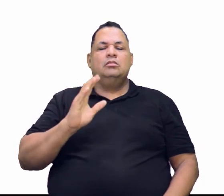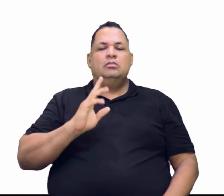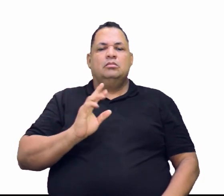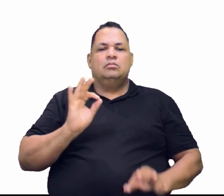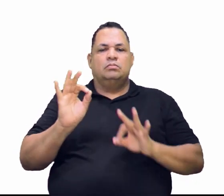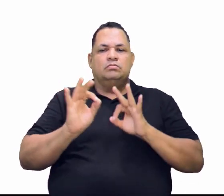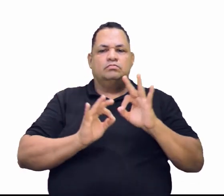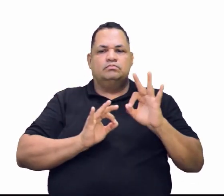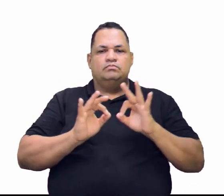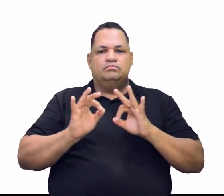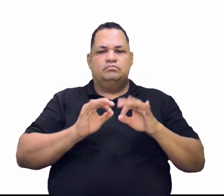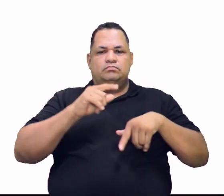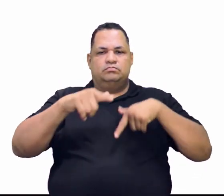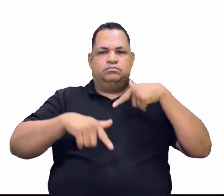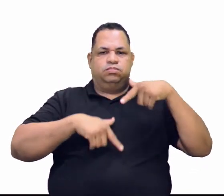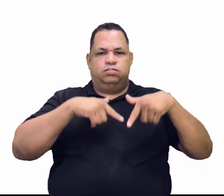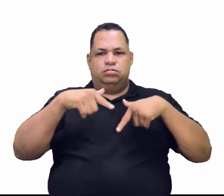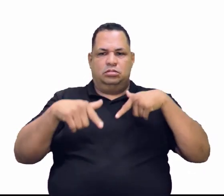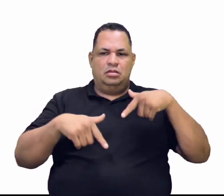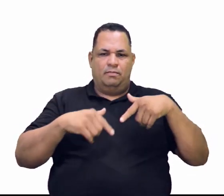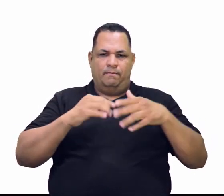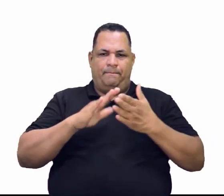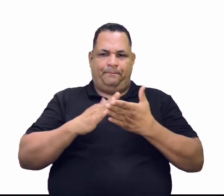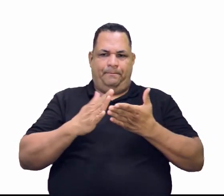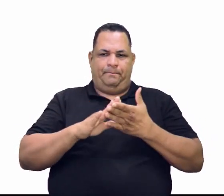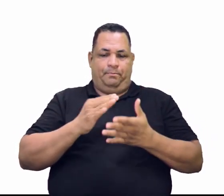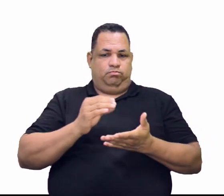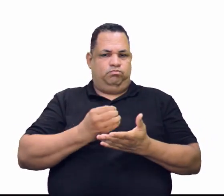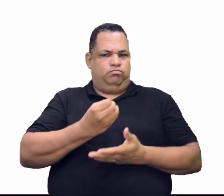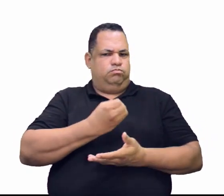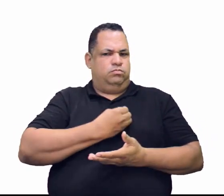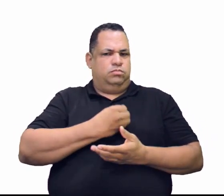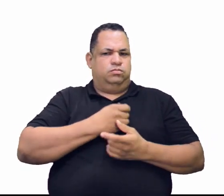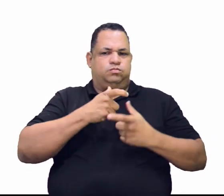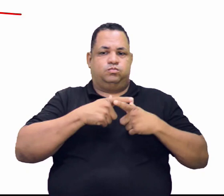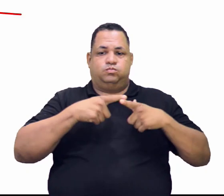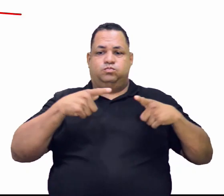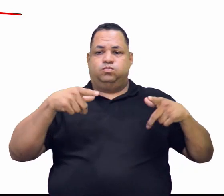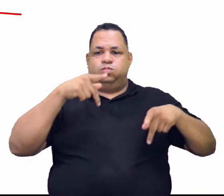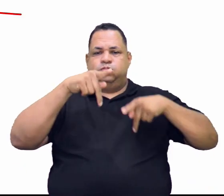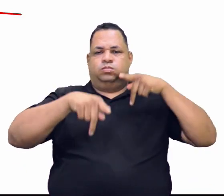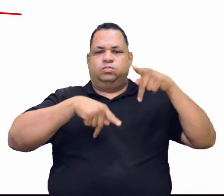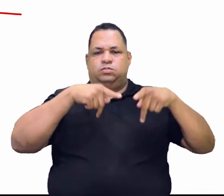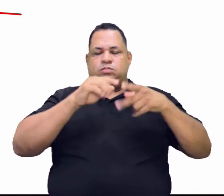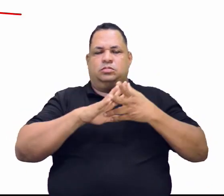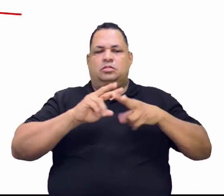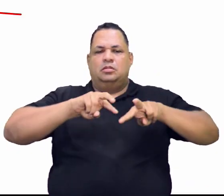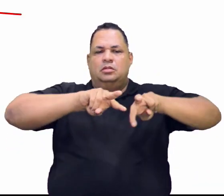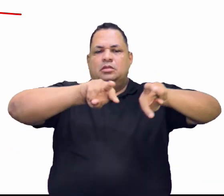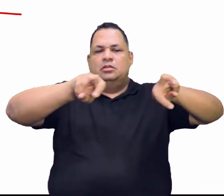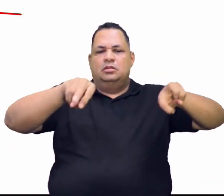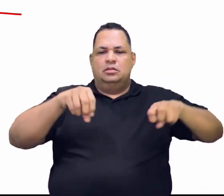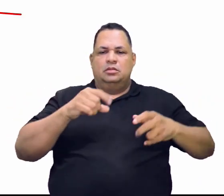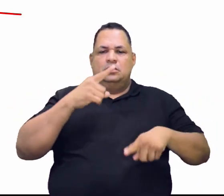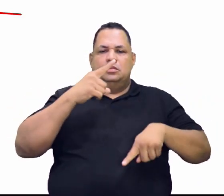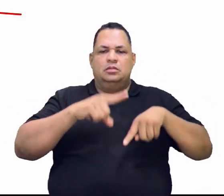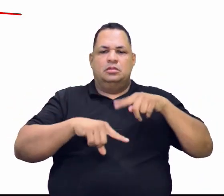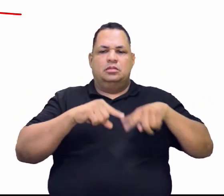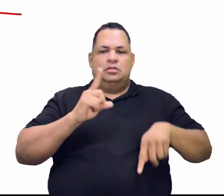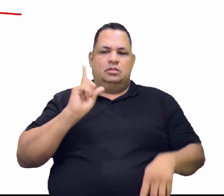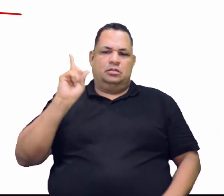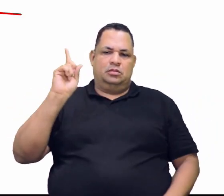Constituindo-se em uma mão de obra numerosa para trabalhar na sua exploração.